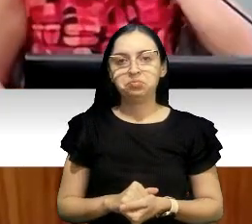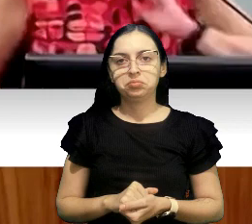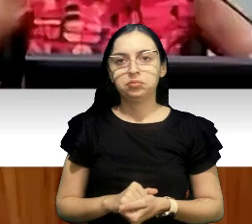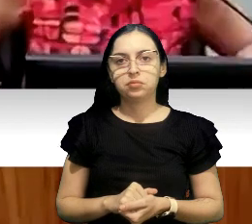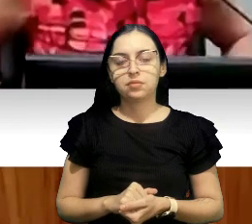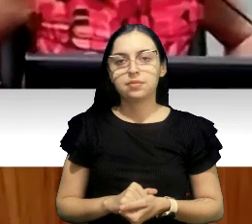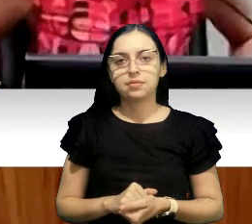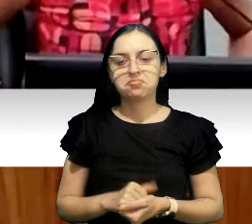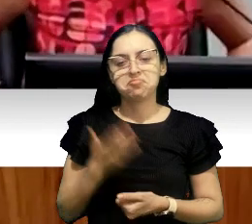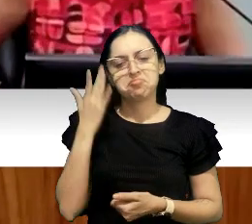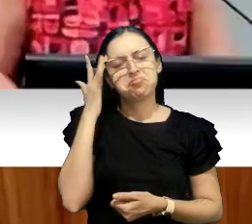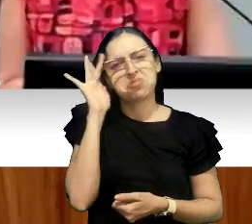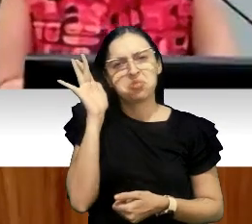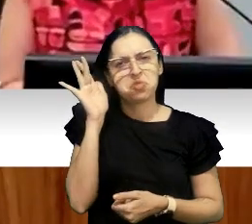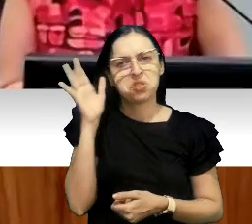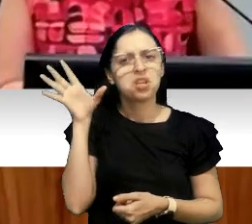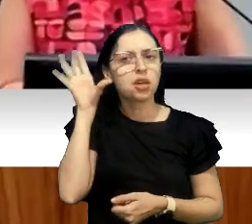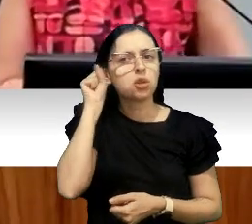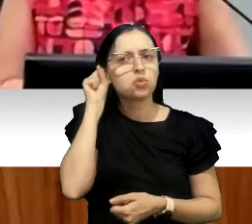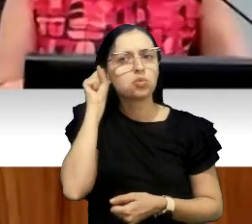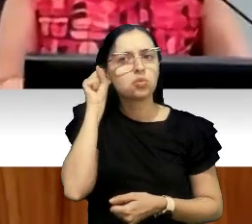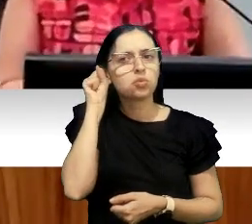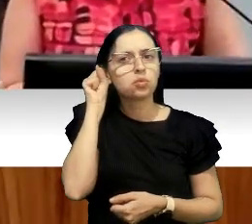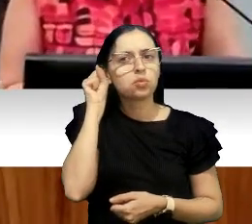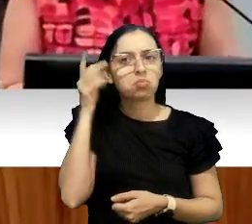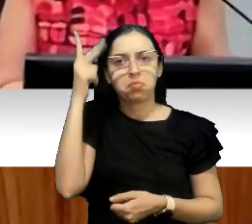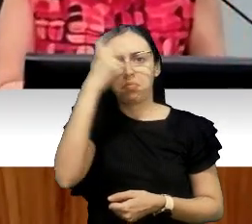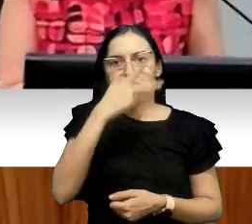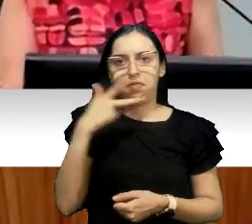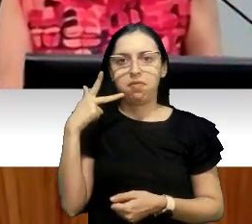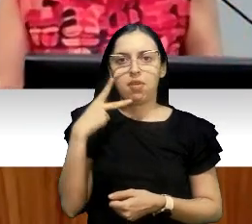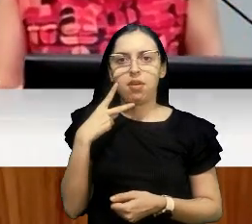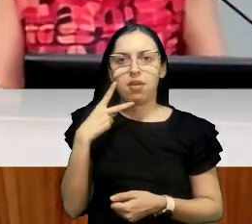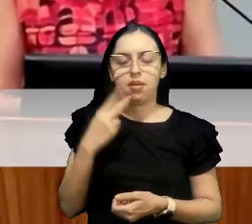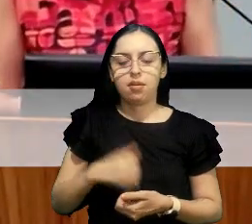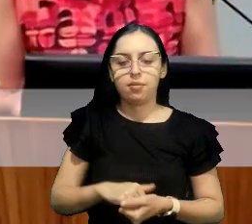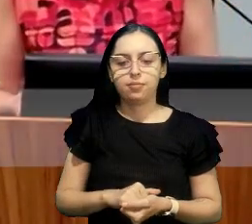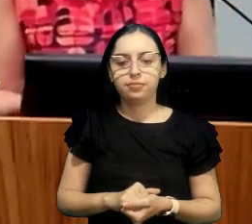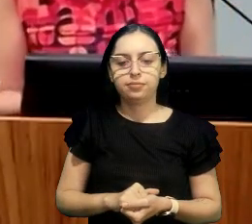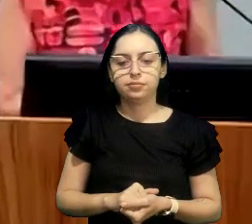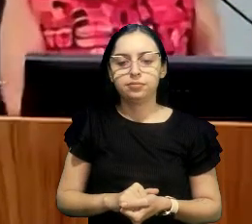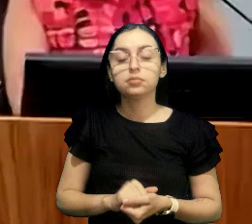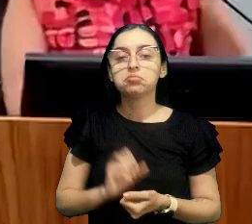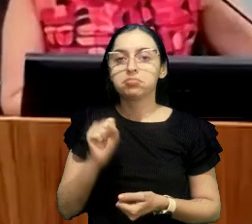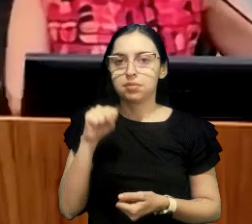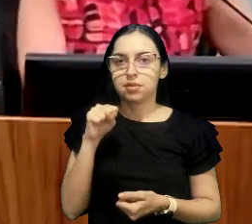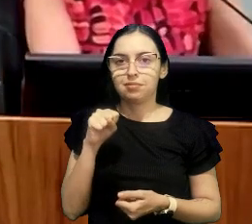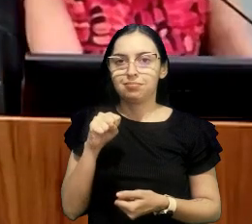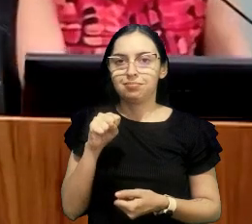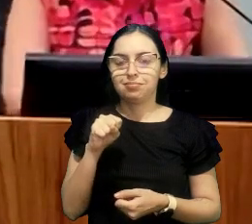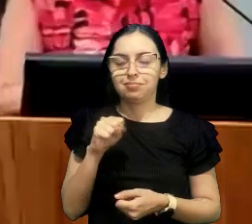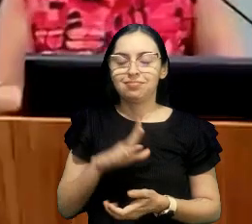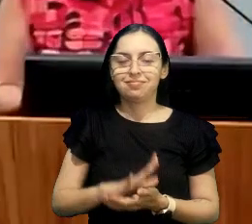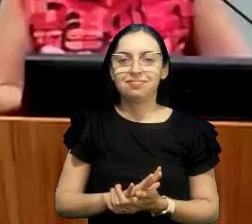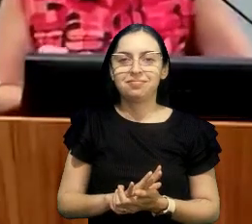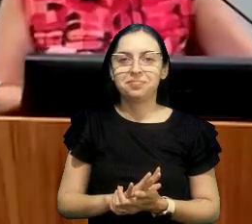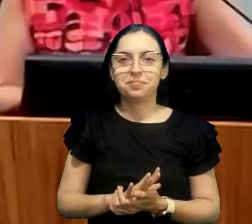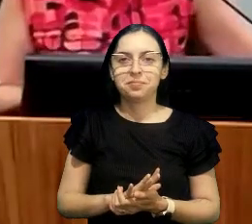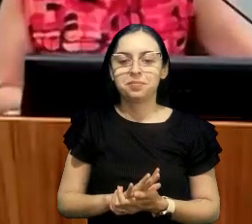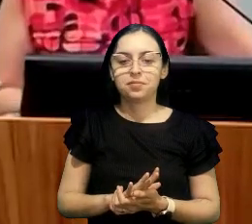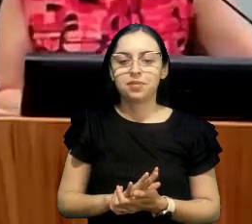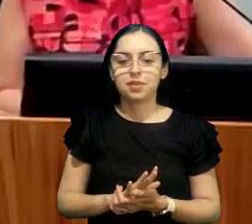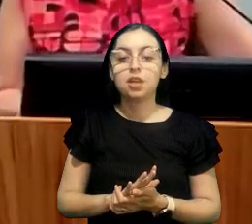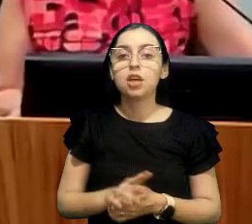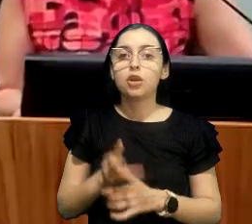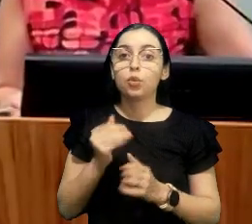eu não sei se vocês me veem, me ouvem, sim, tá sendo